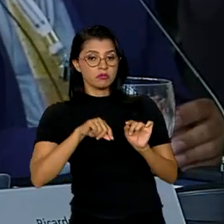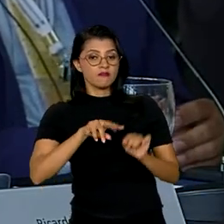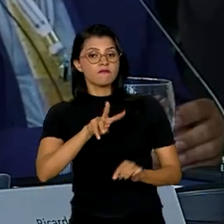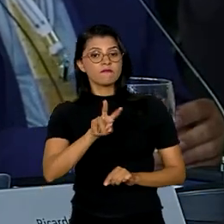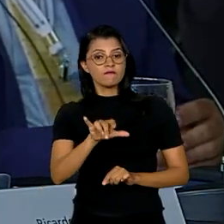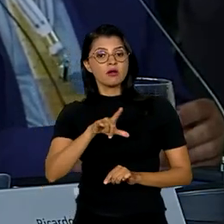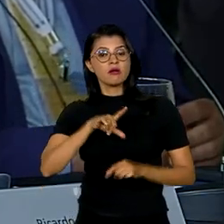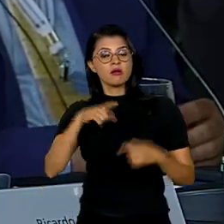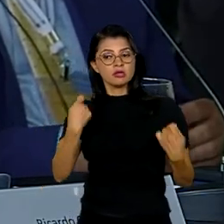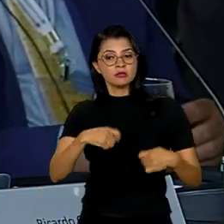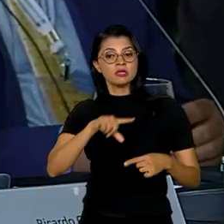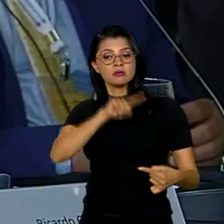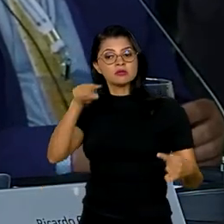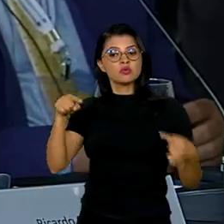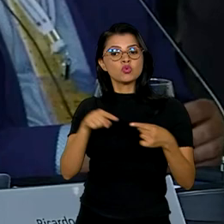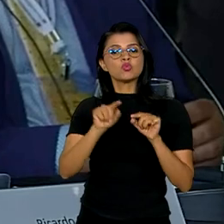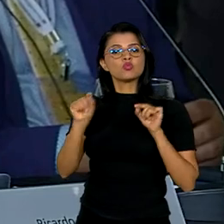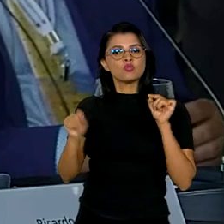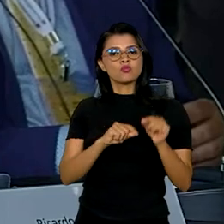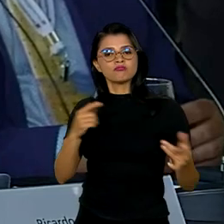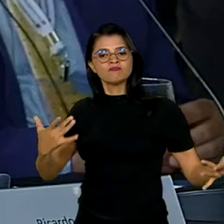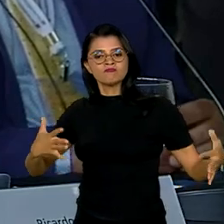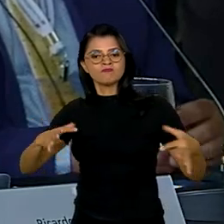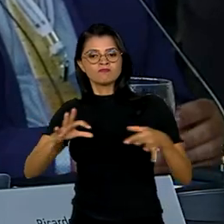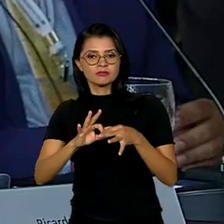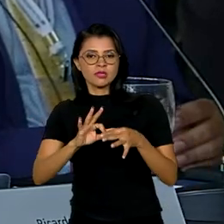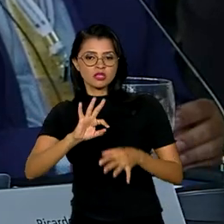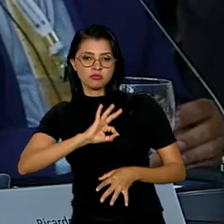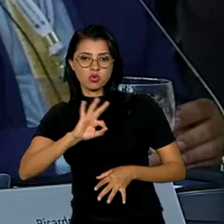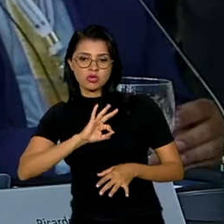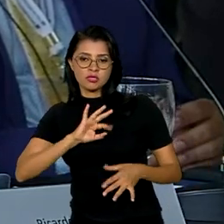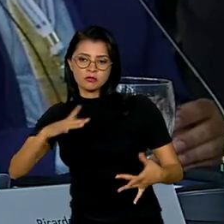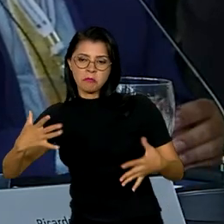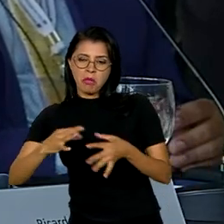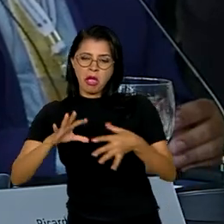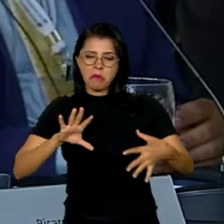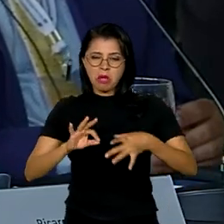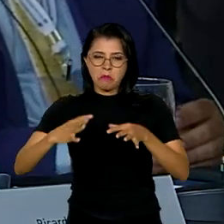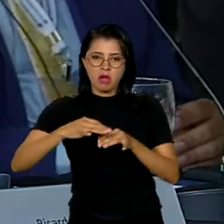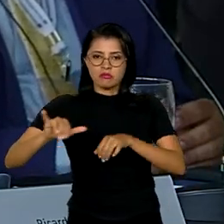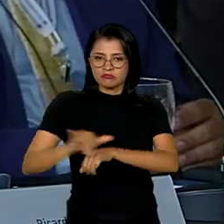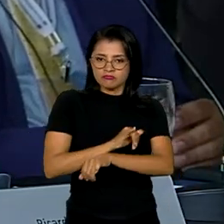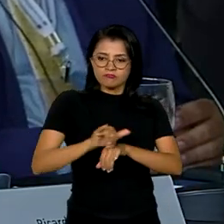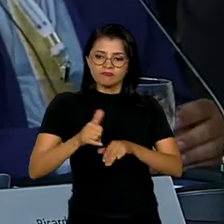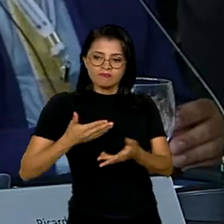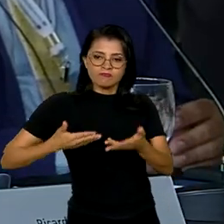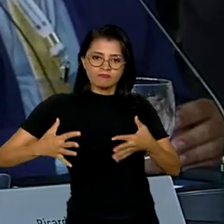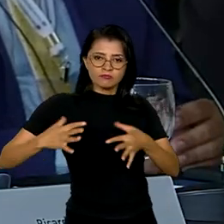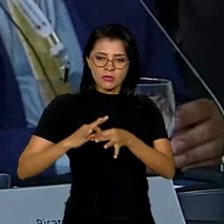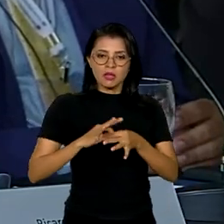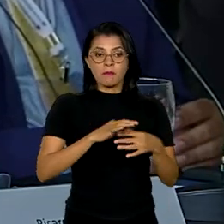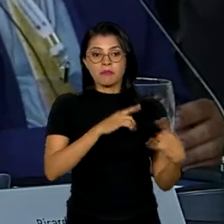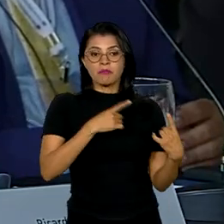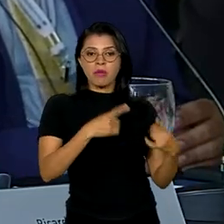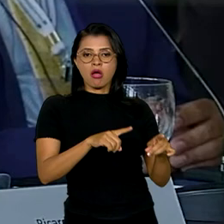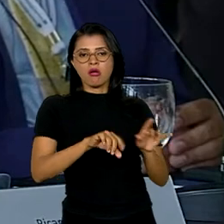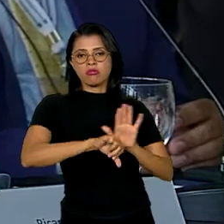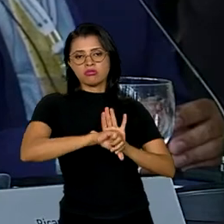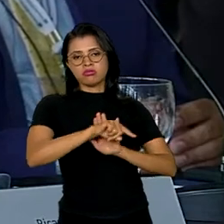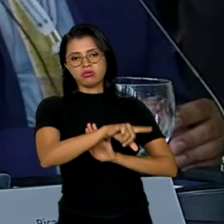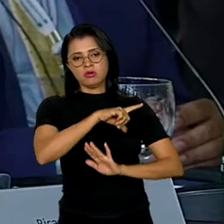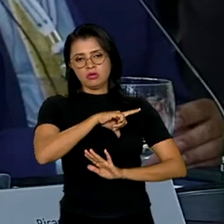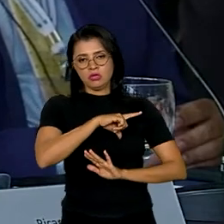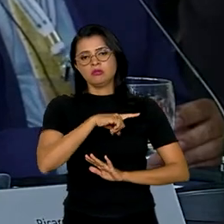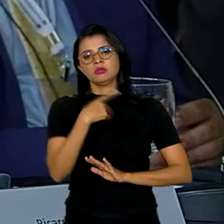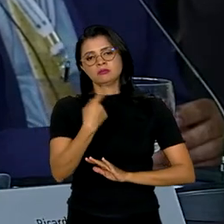tem como centro a integração da inteligência e ações integradas para enfrentar o